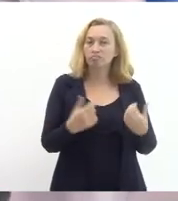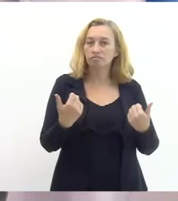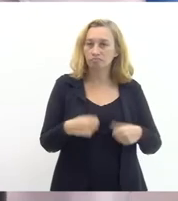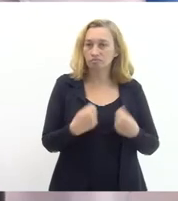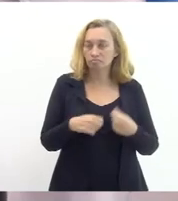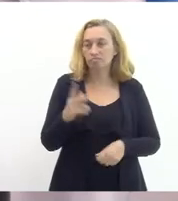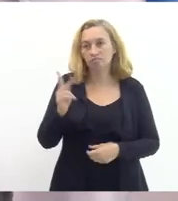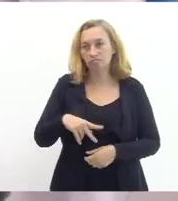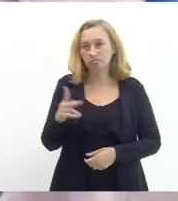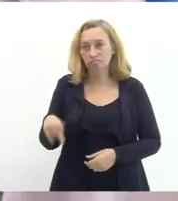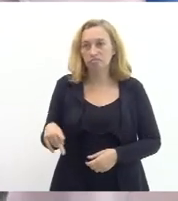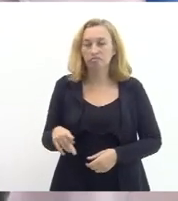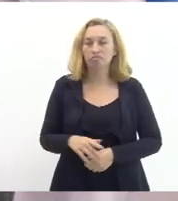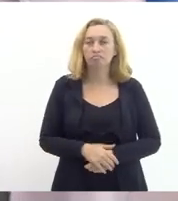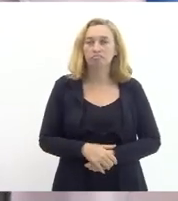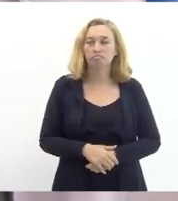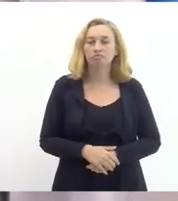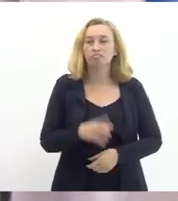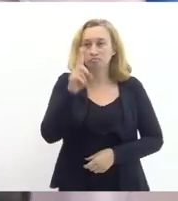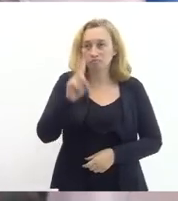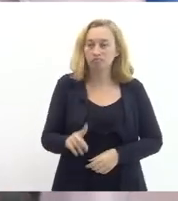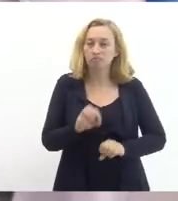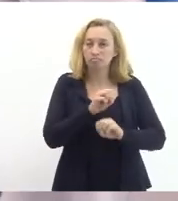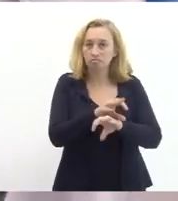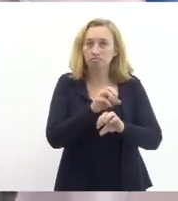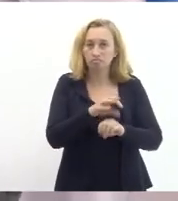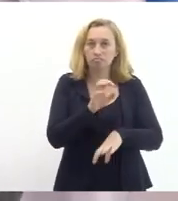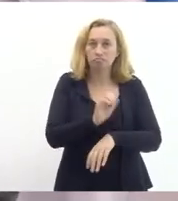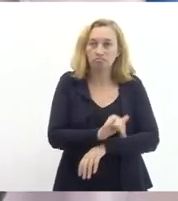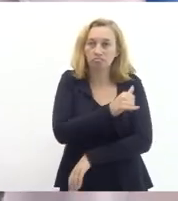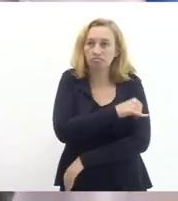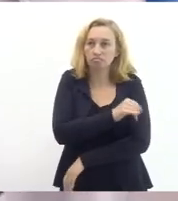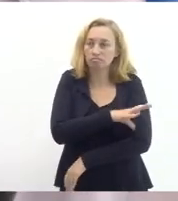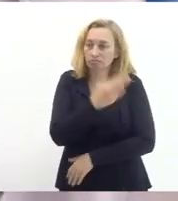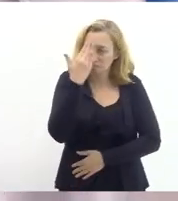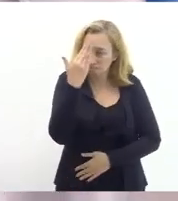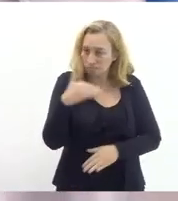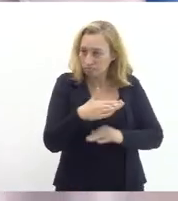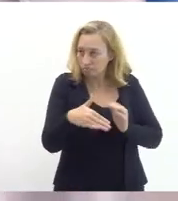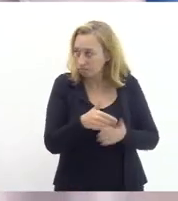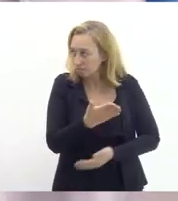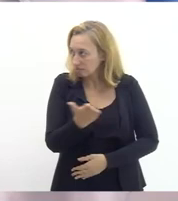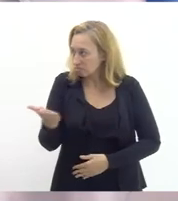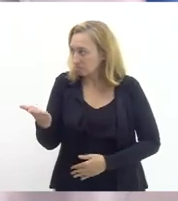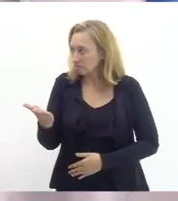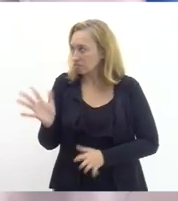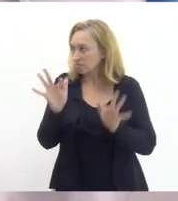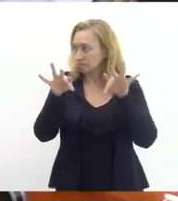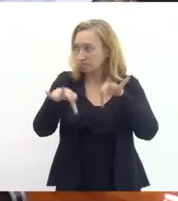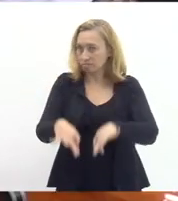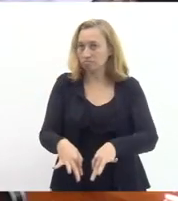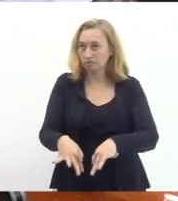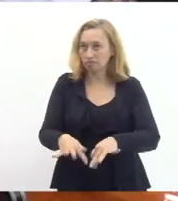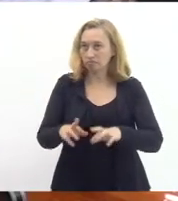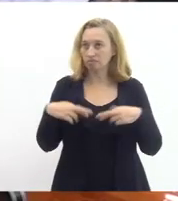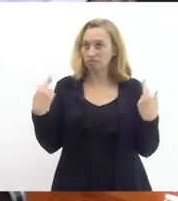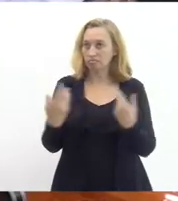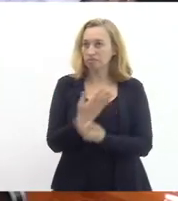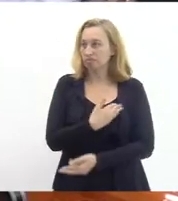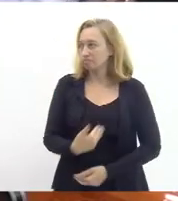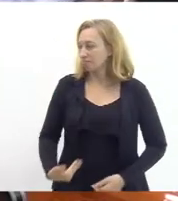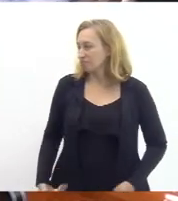e a garantia do direito à educação no estado do Rio de Janeiro obrigado a todas e todos está encerrada a nossa audiência pública